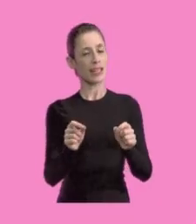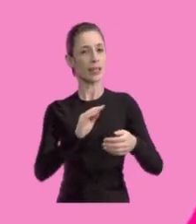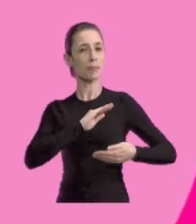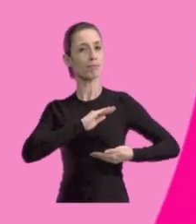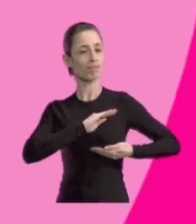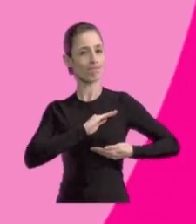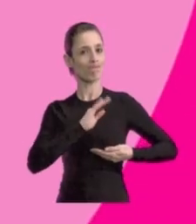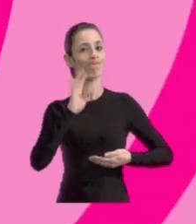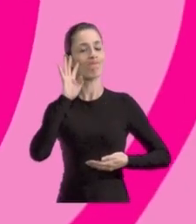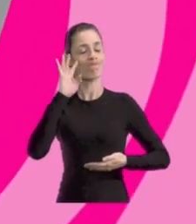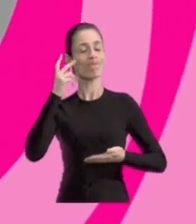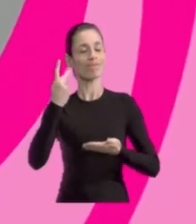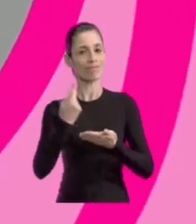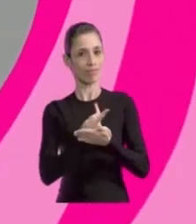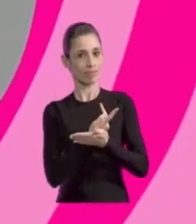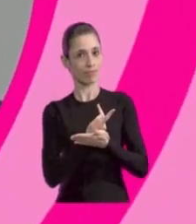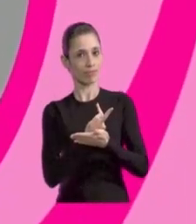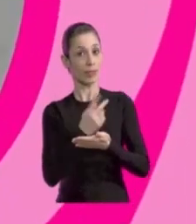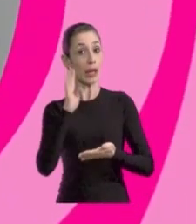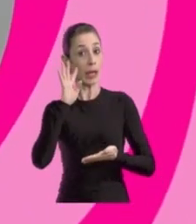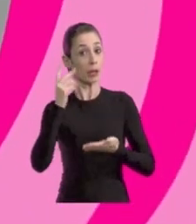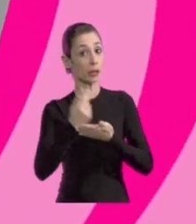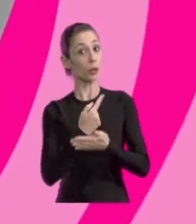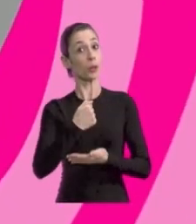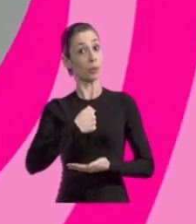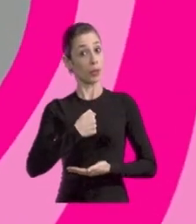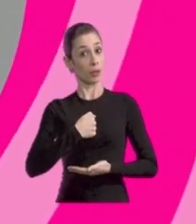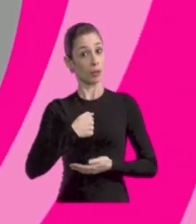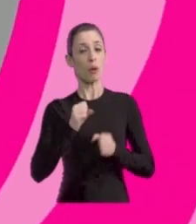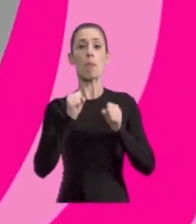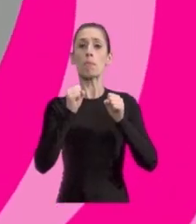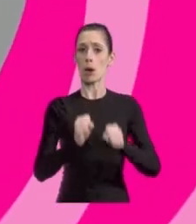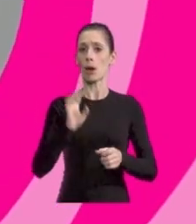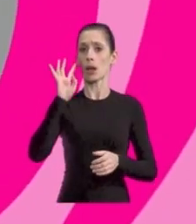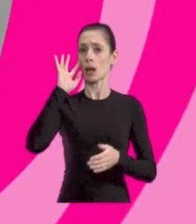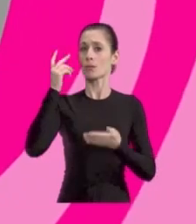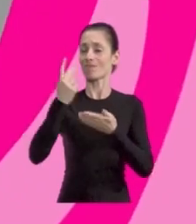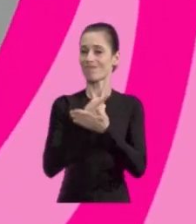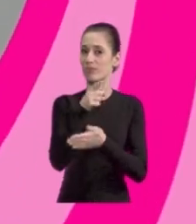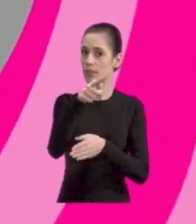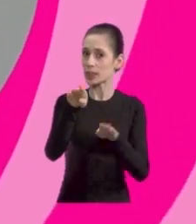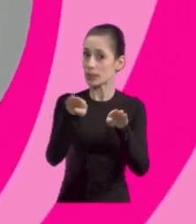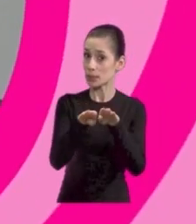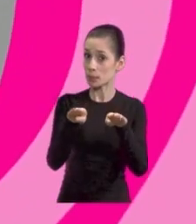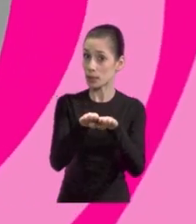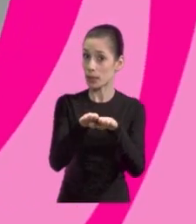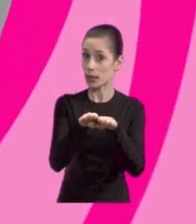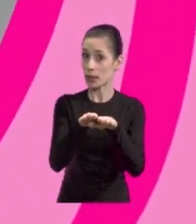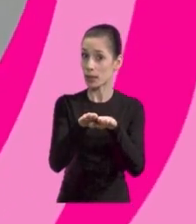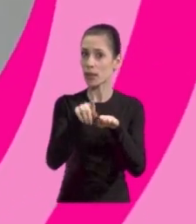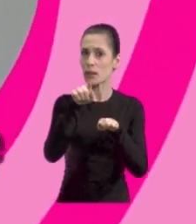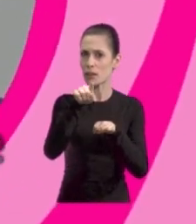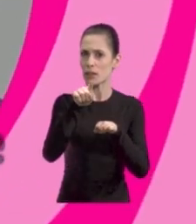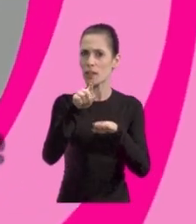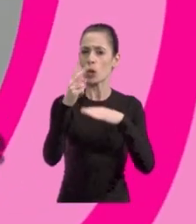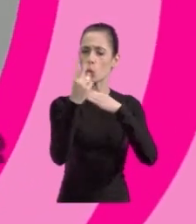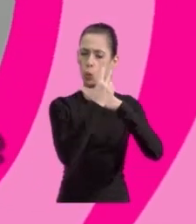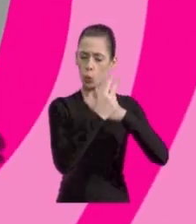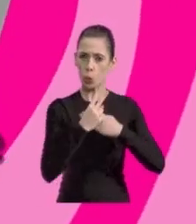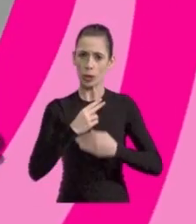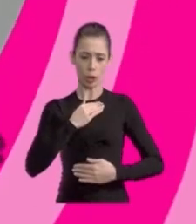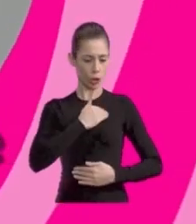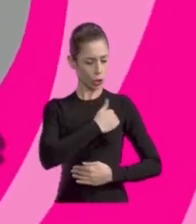Câncer de mama acontece. Aconteceu comigo. E pode acontecer com você também. Fique